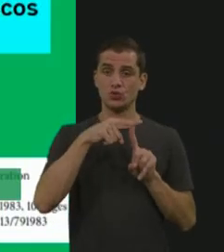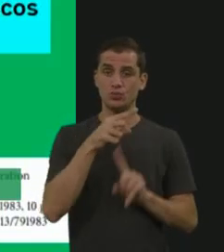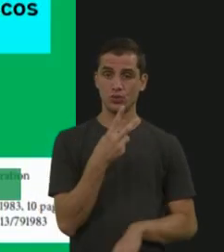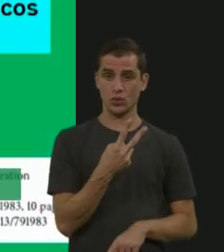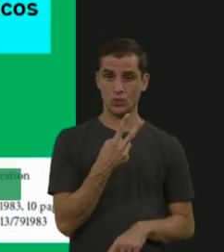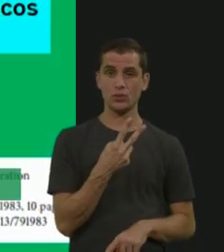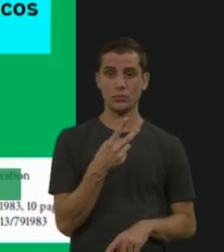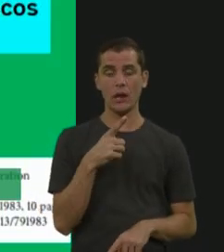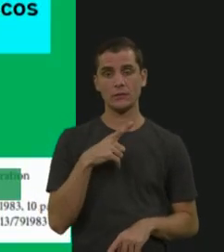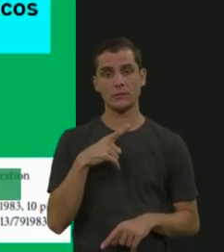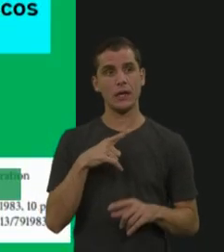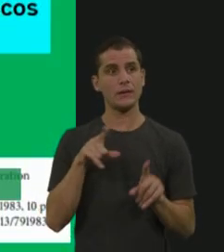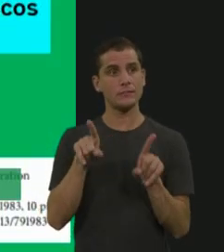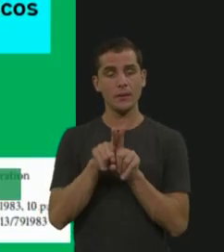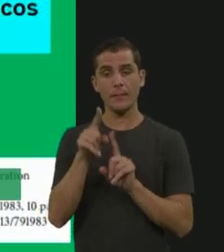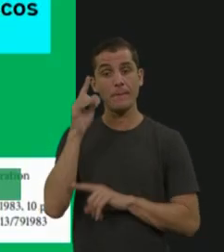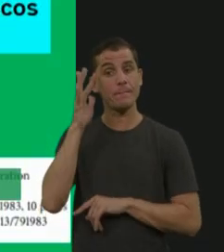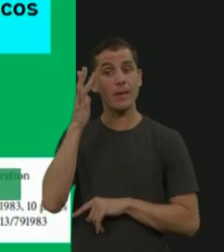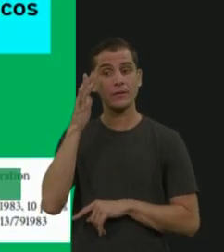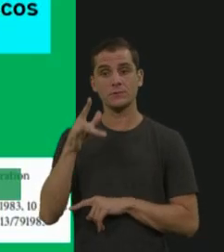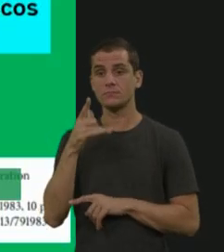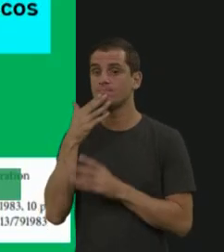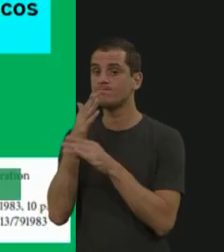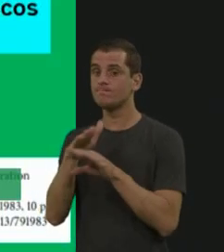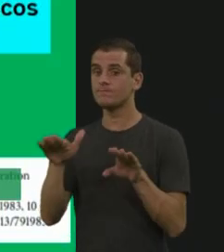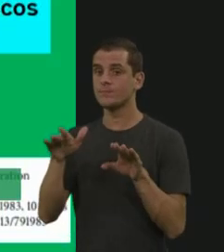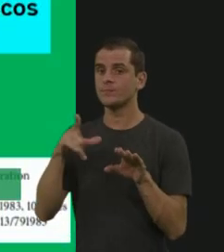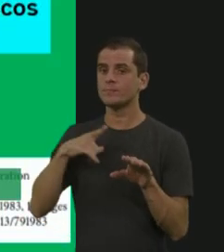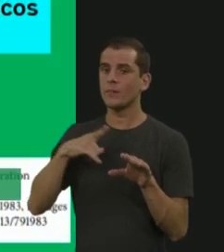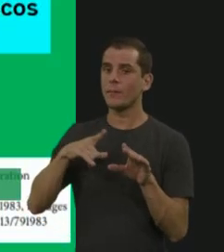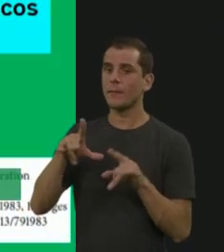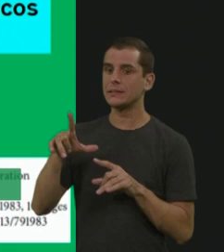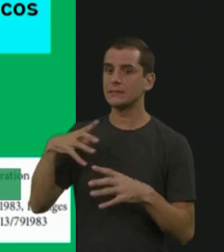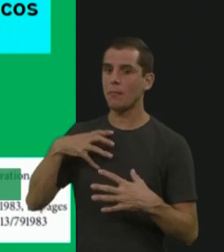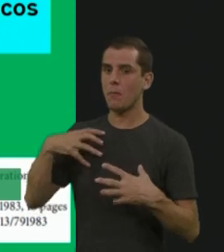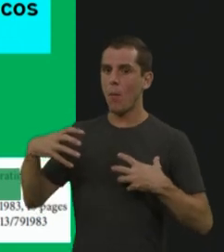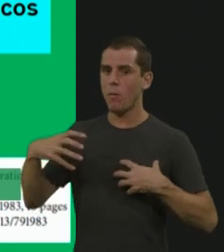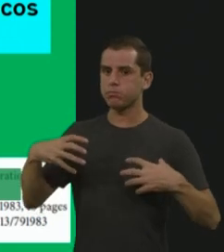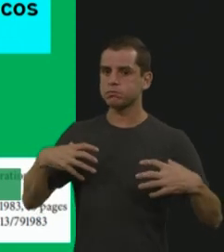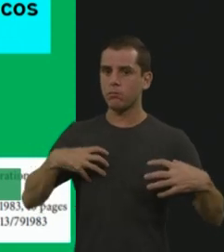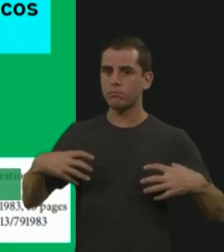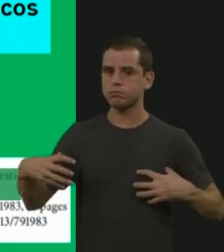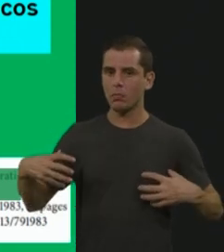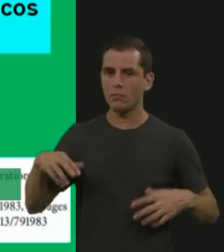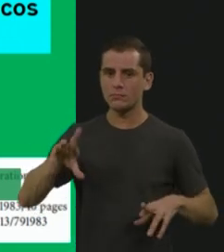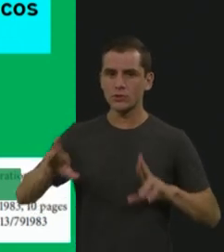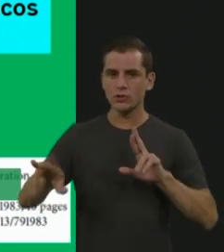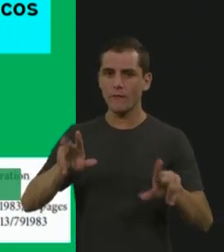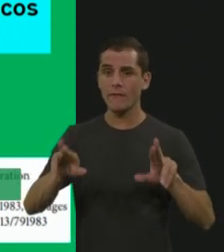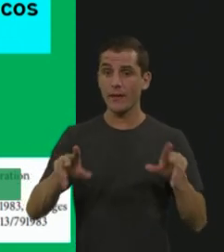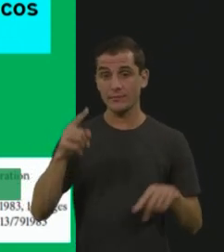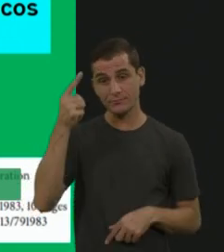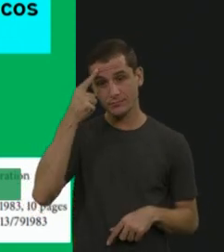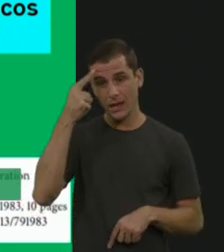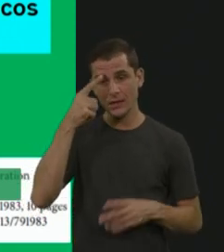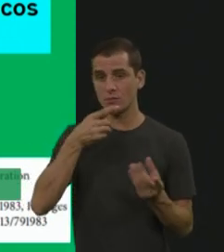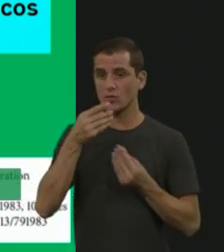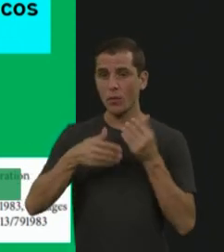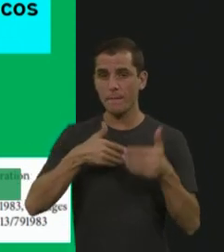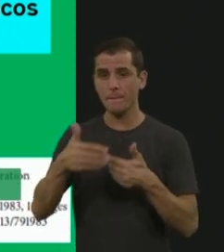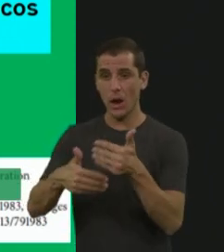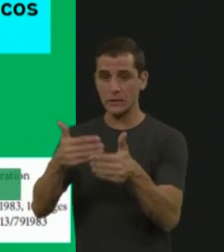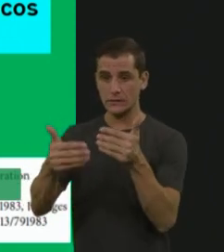crianças, com todas essas infecções que eu falei ali no início, quantos procedimentos eles não passam, né? Então, é